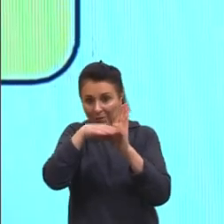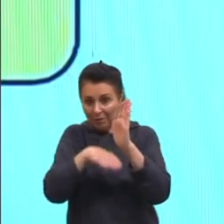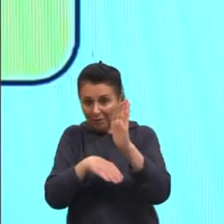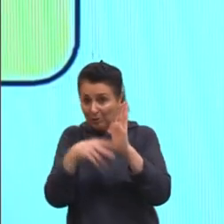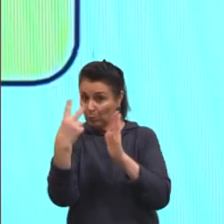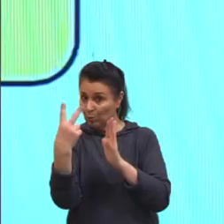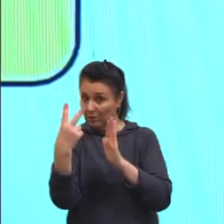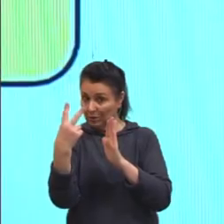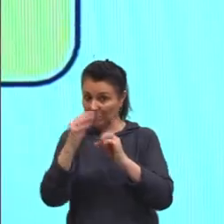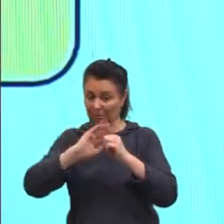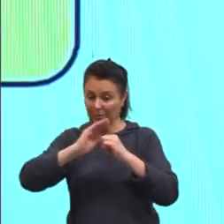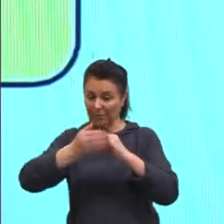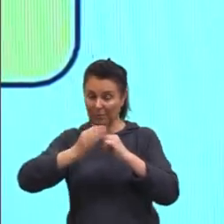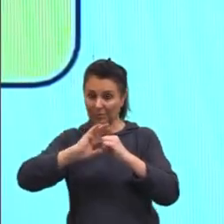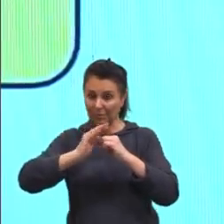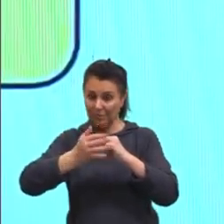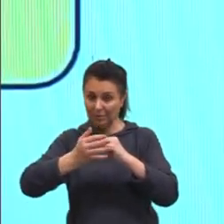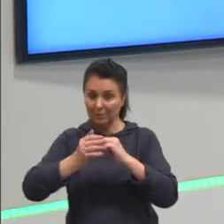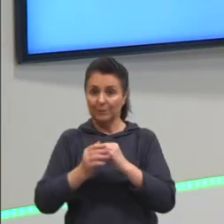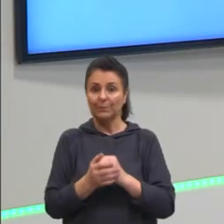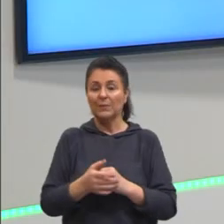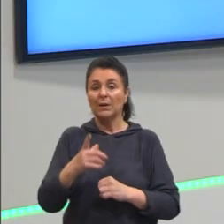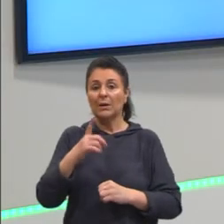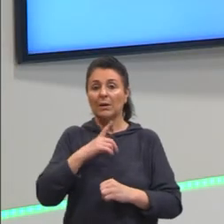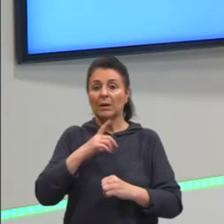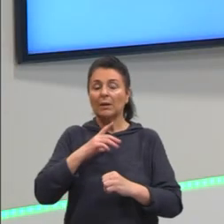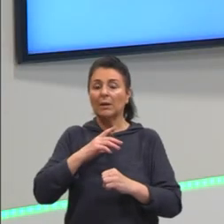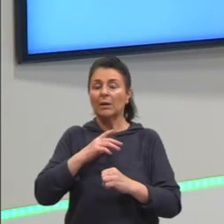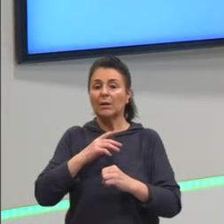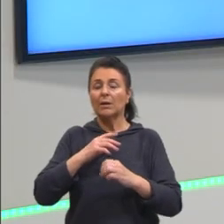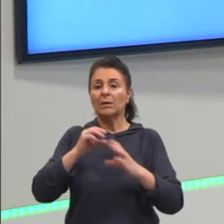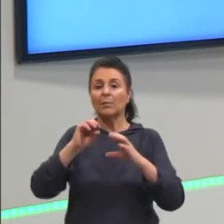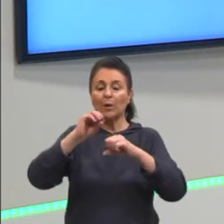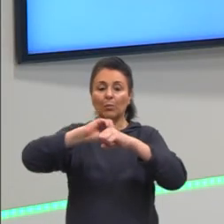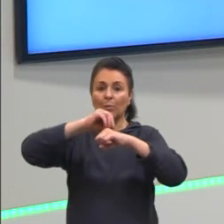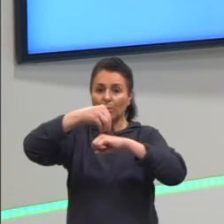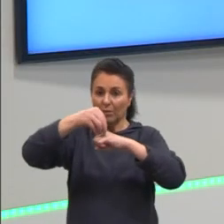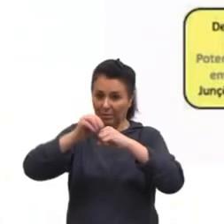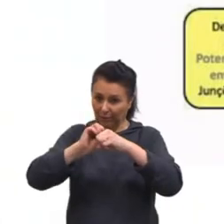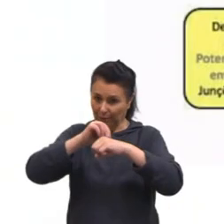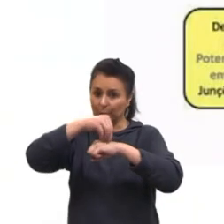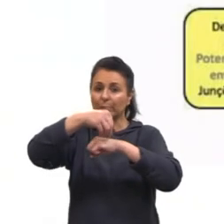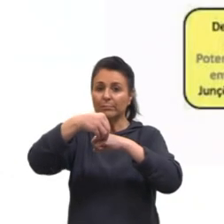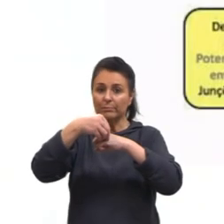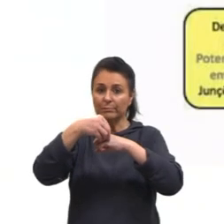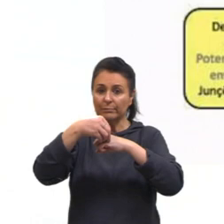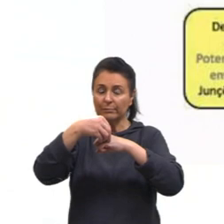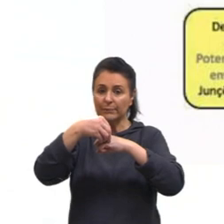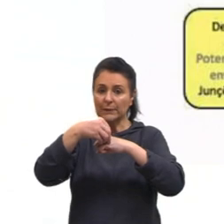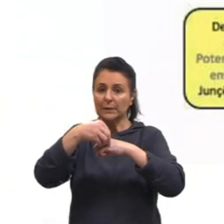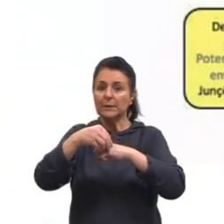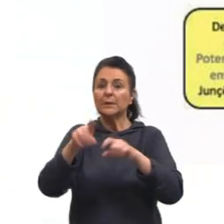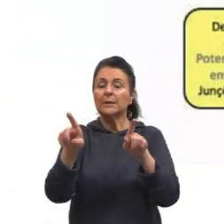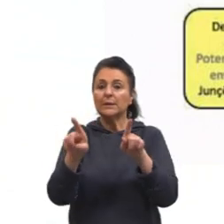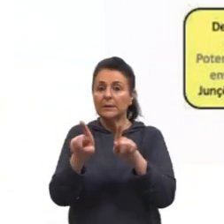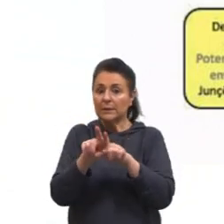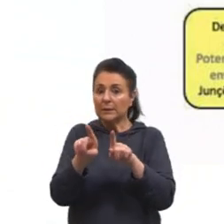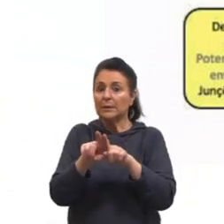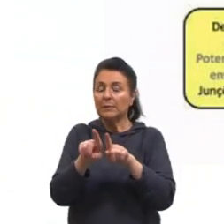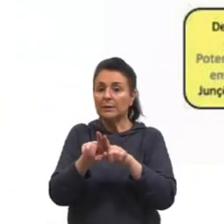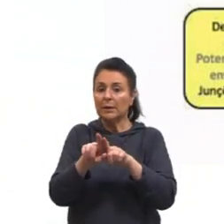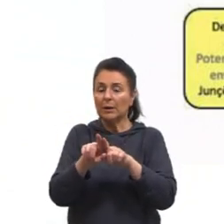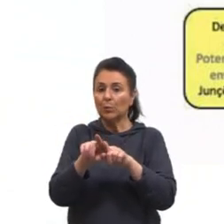camadas. Então, tem uma molécula anfipática, que tem uma